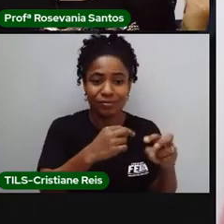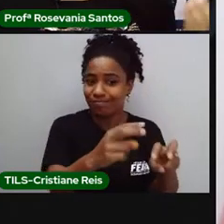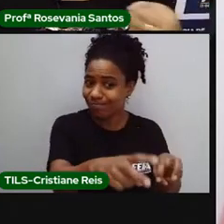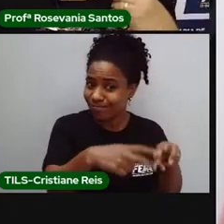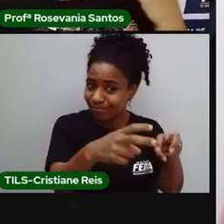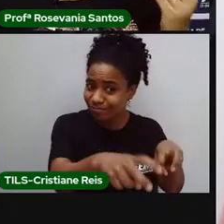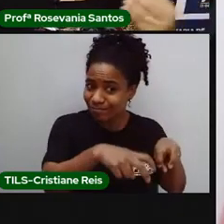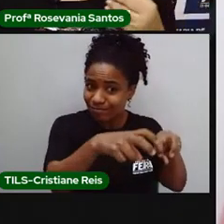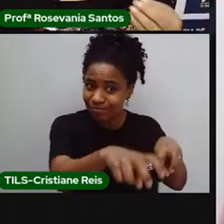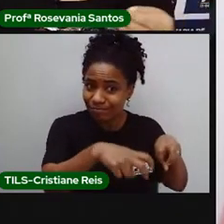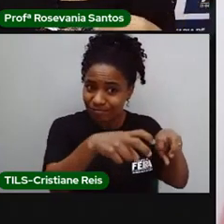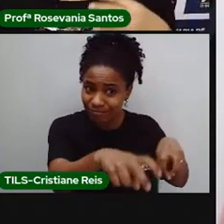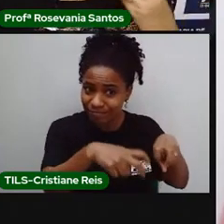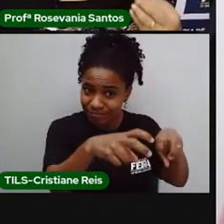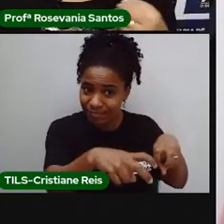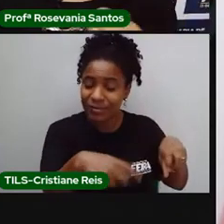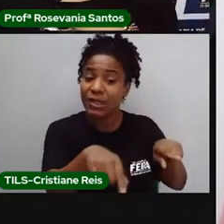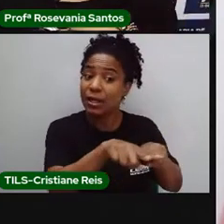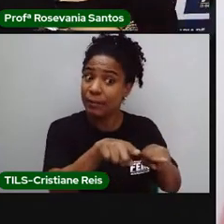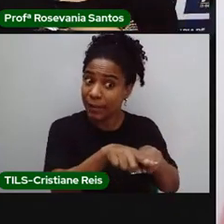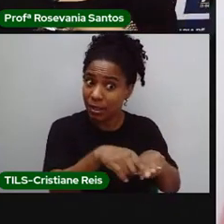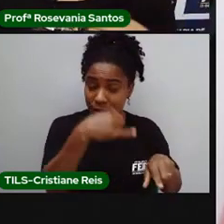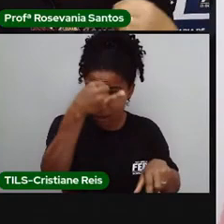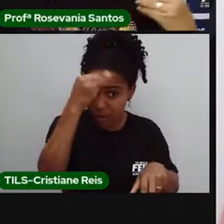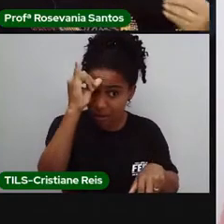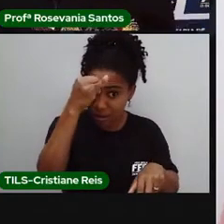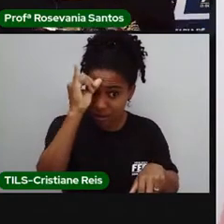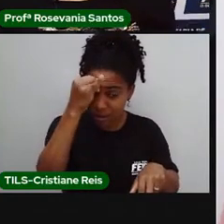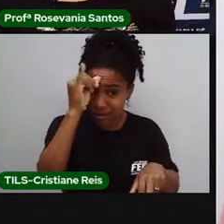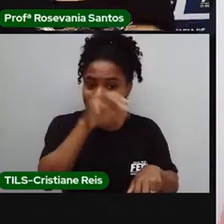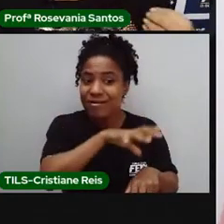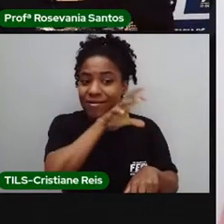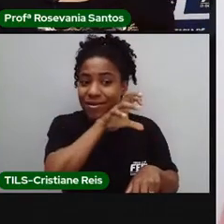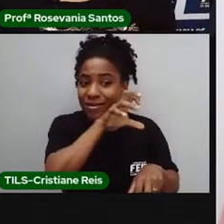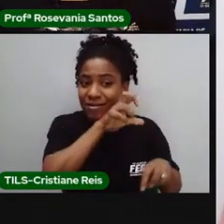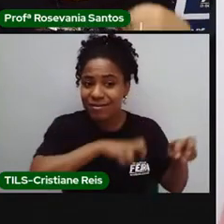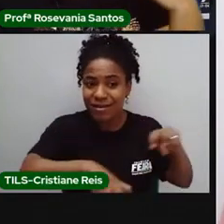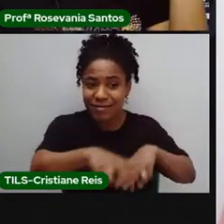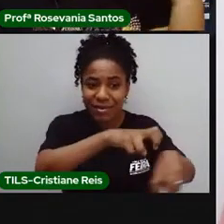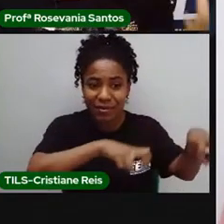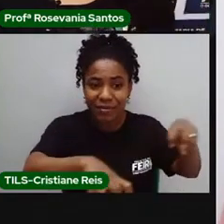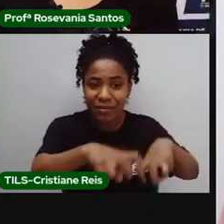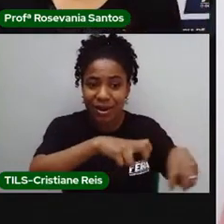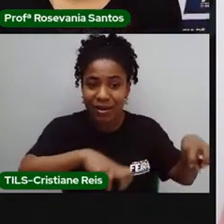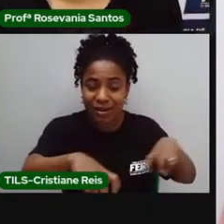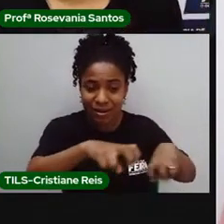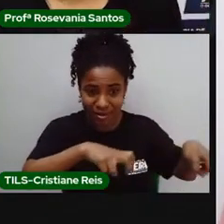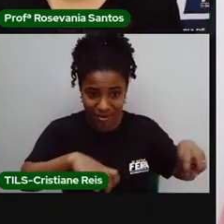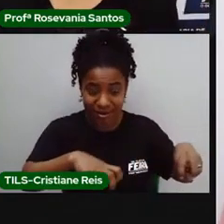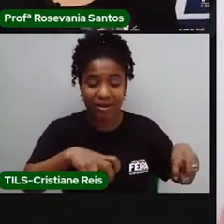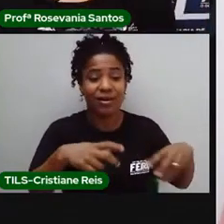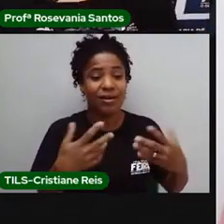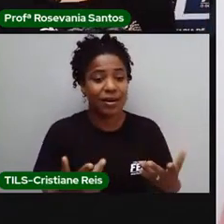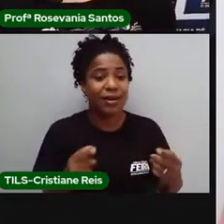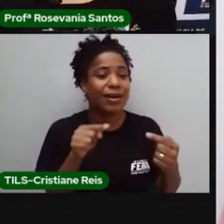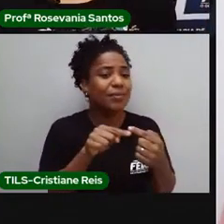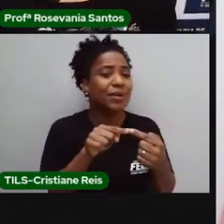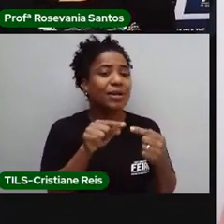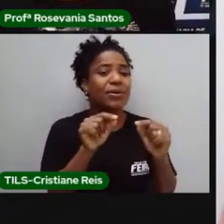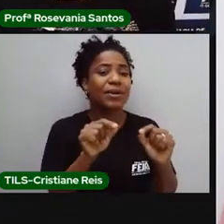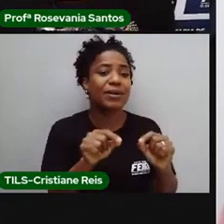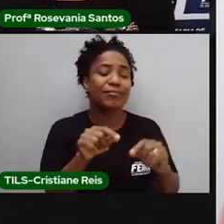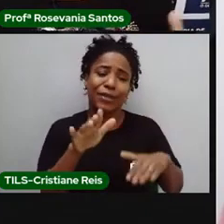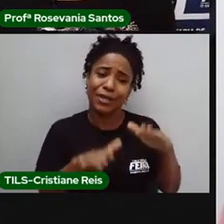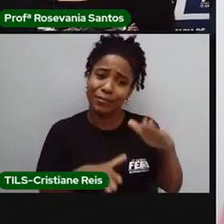assim, né, na agricultura, na pecuária também, mas principalmente na agricultura, está relacionado às vezes às condições, né, do